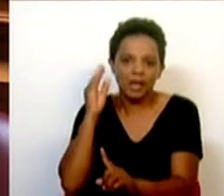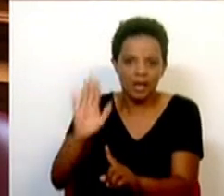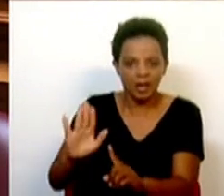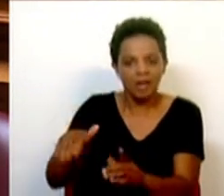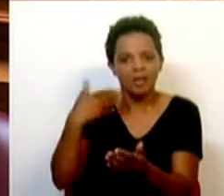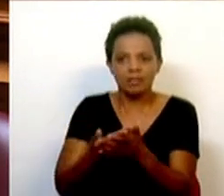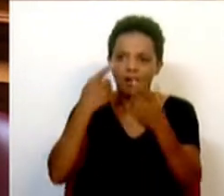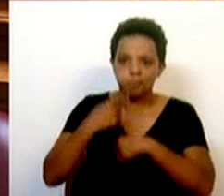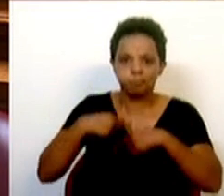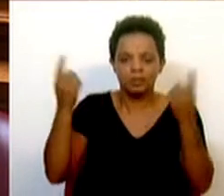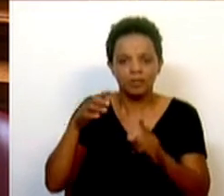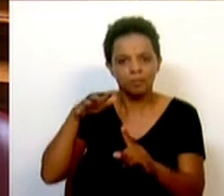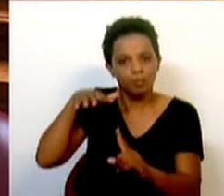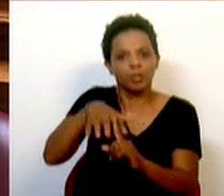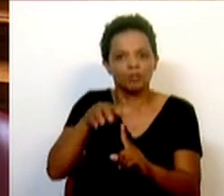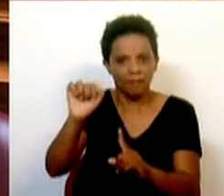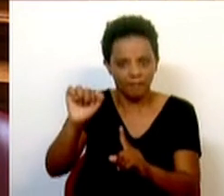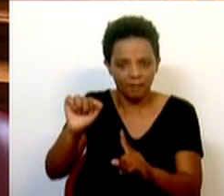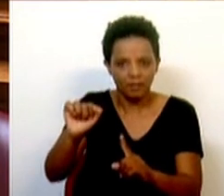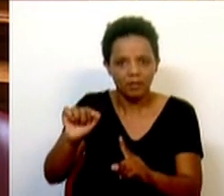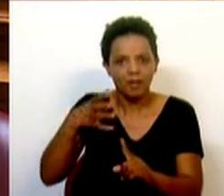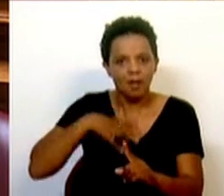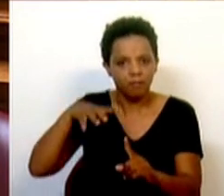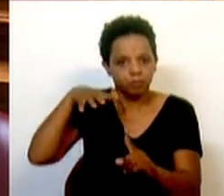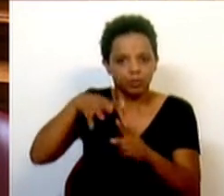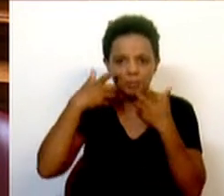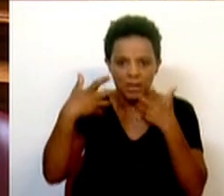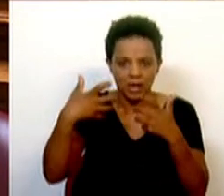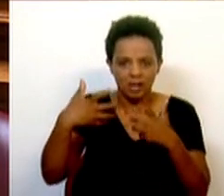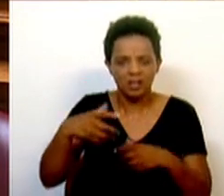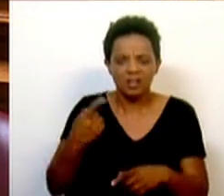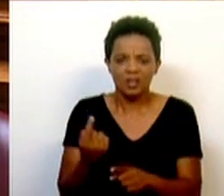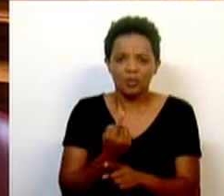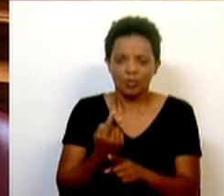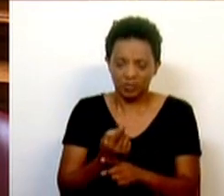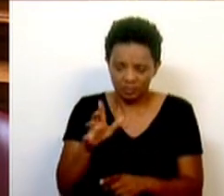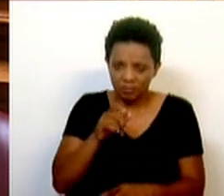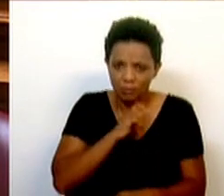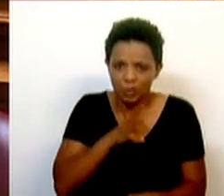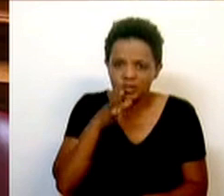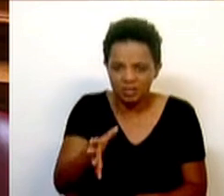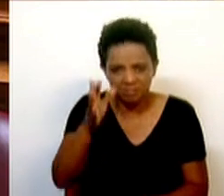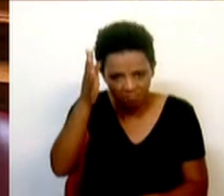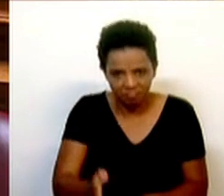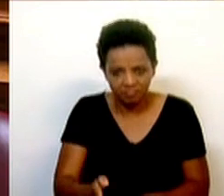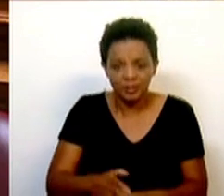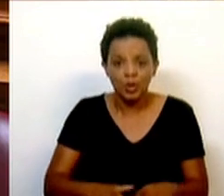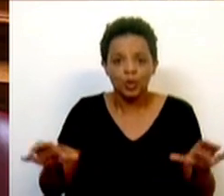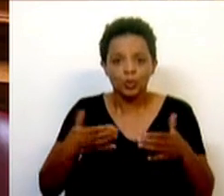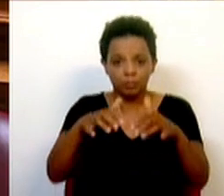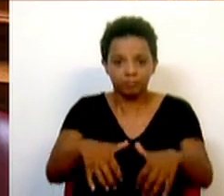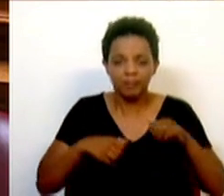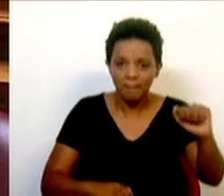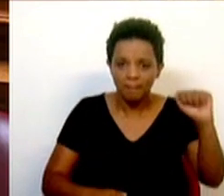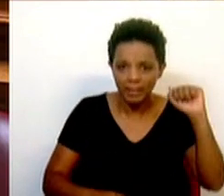uma coisa lhe posso garantir. O Grupo Parlamentar